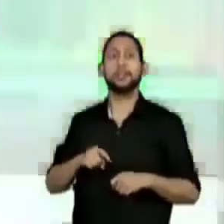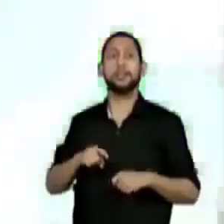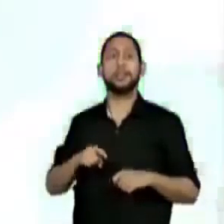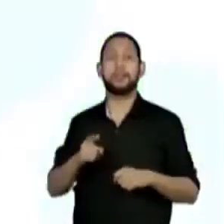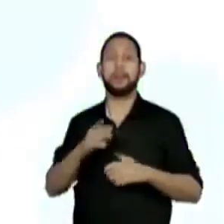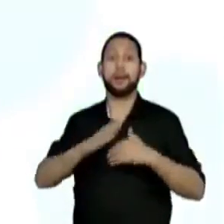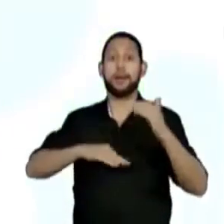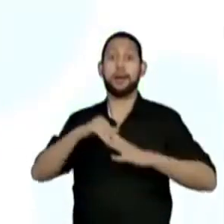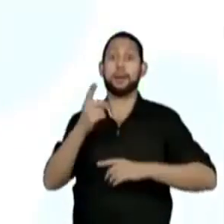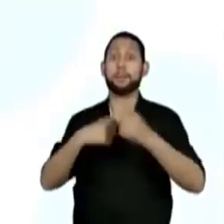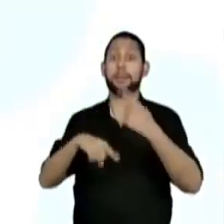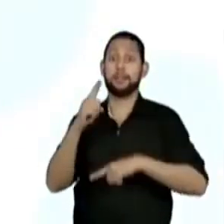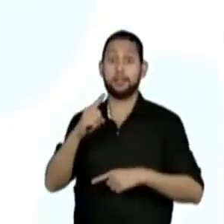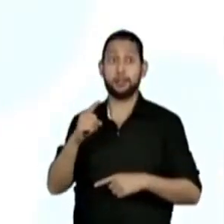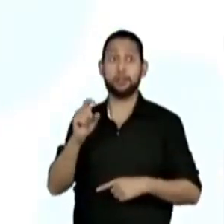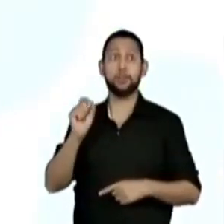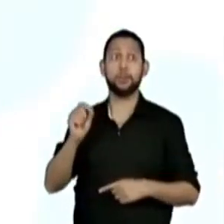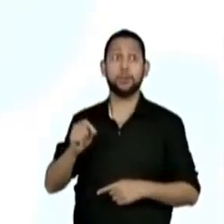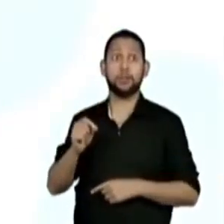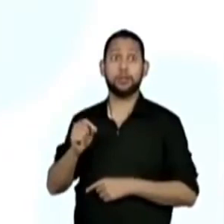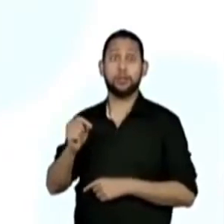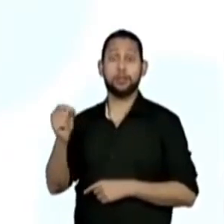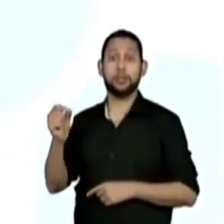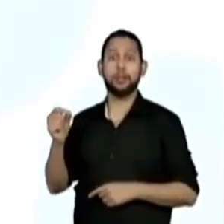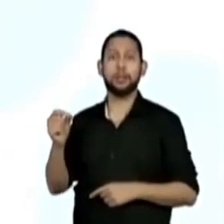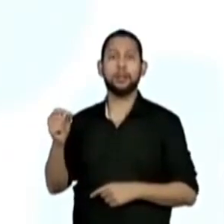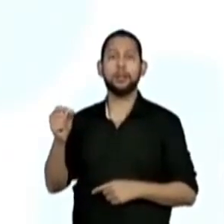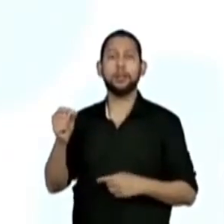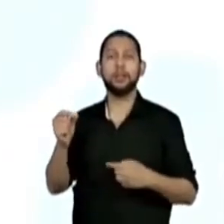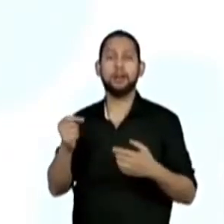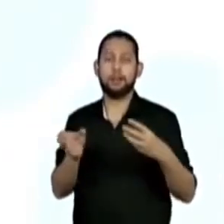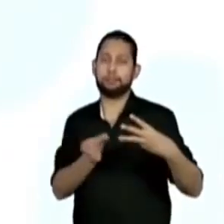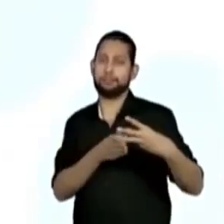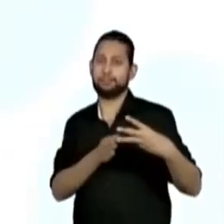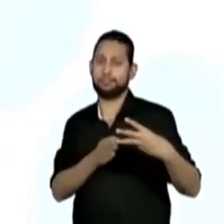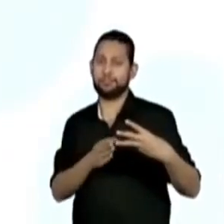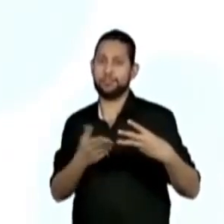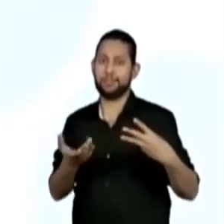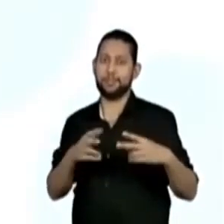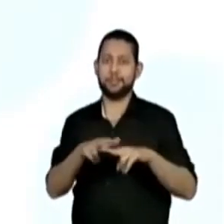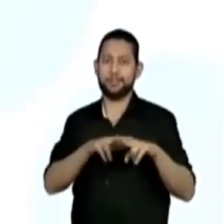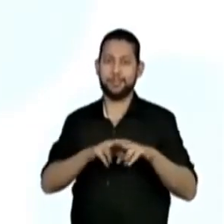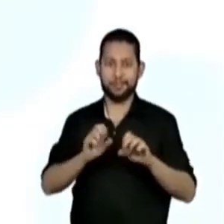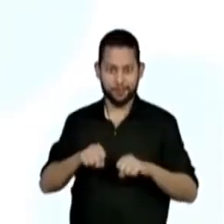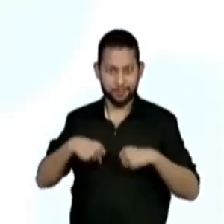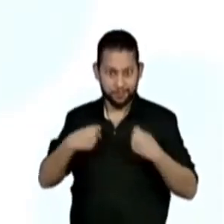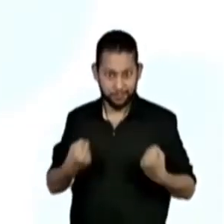A habilidade do nosso terceiro momento de recuperação.